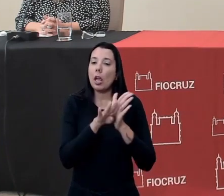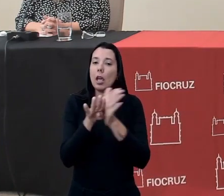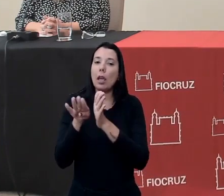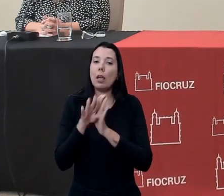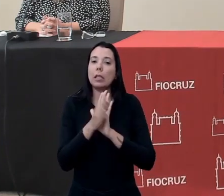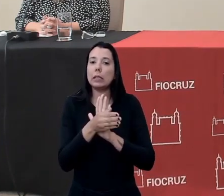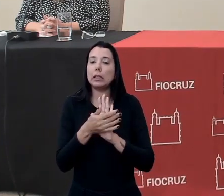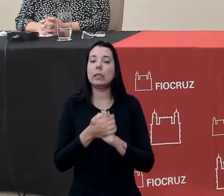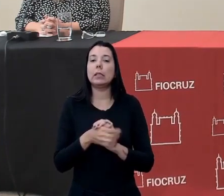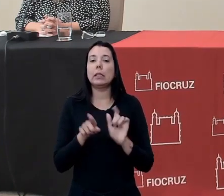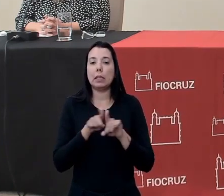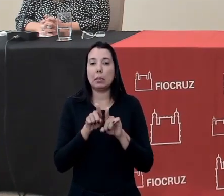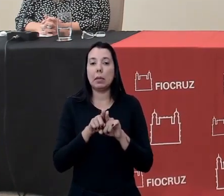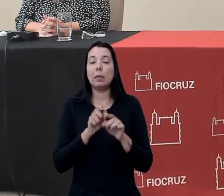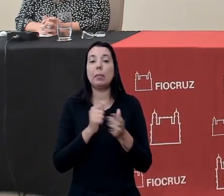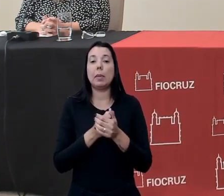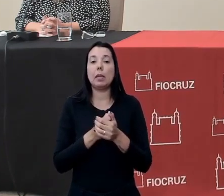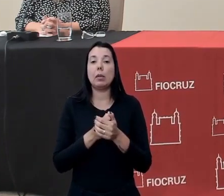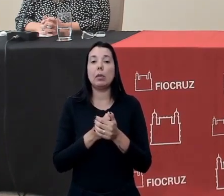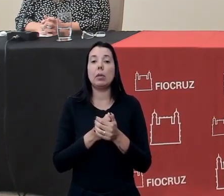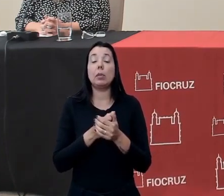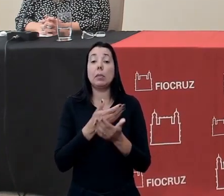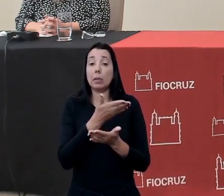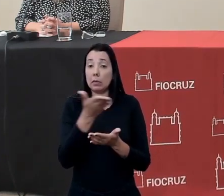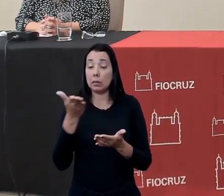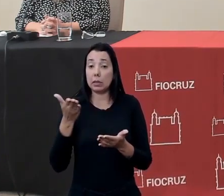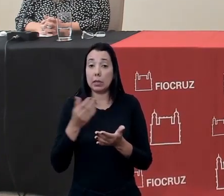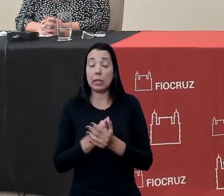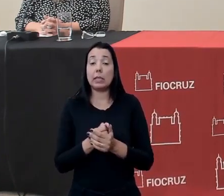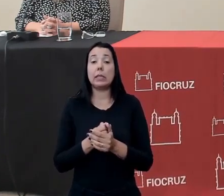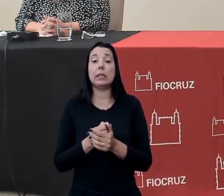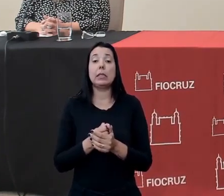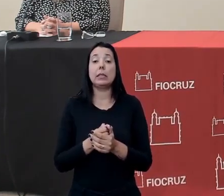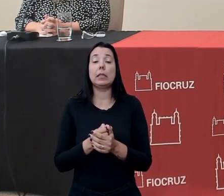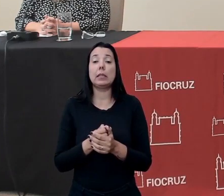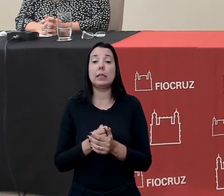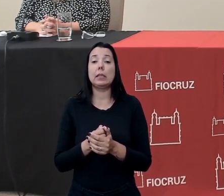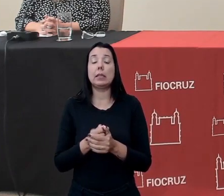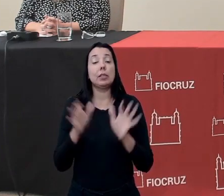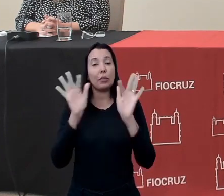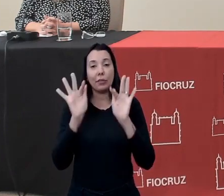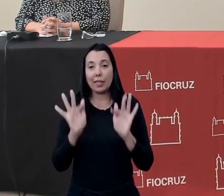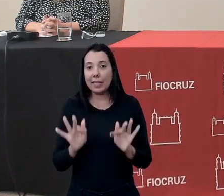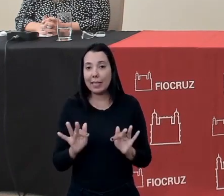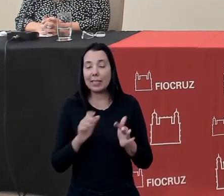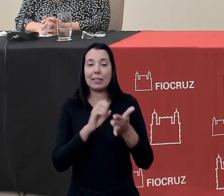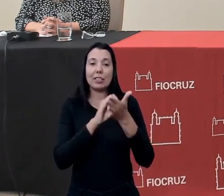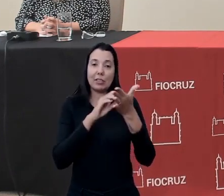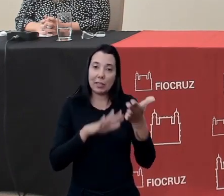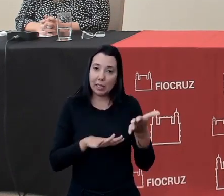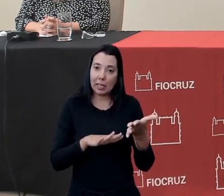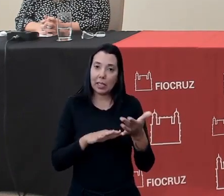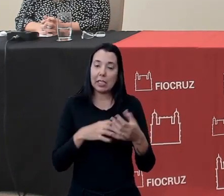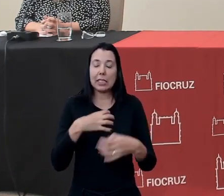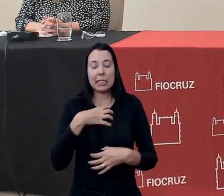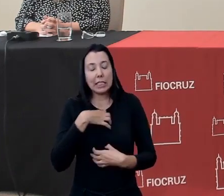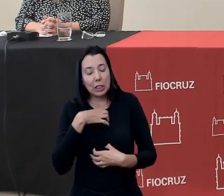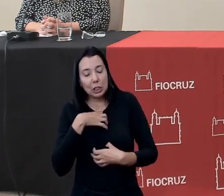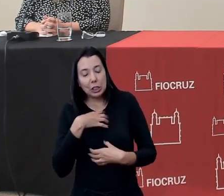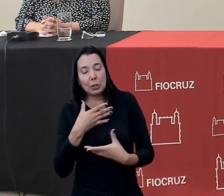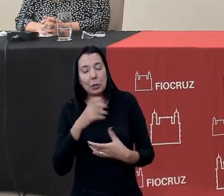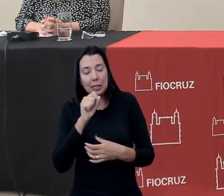via chat para vocês estão muito felizes com a atividade estão se sentindo